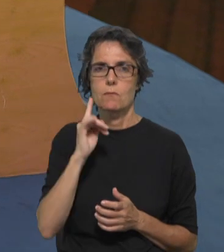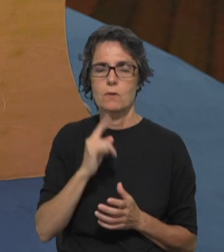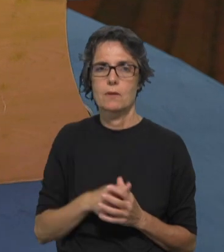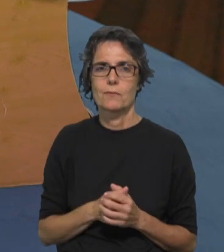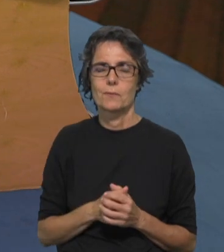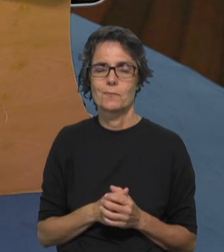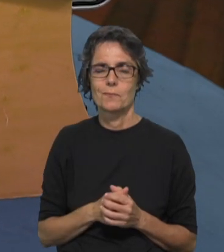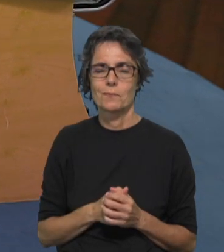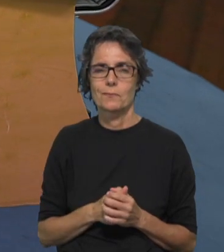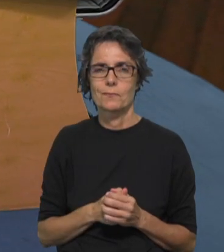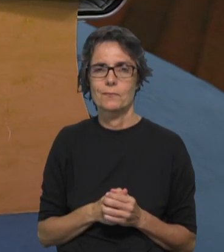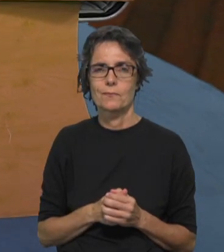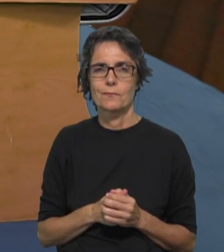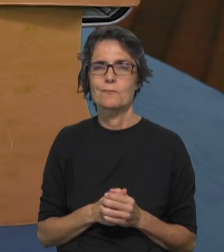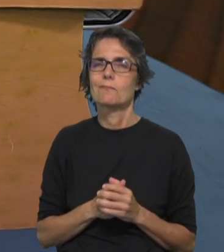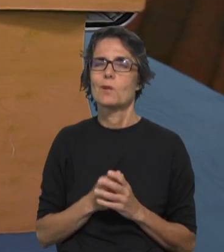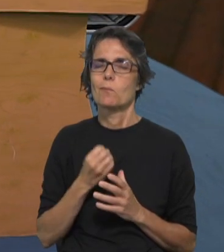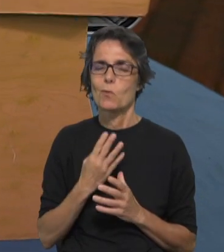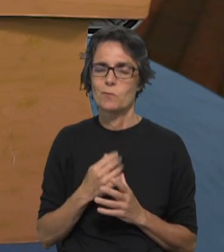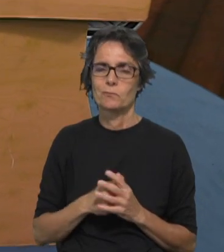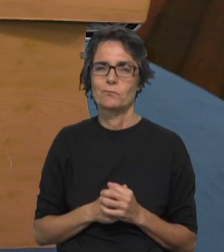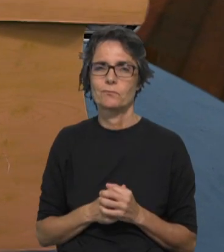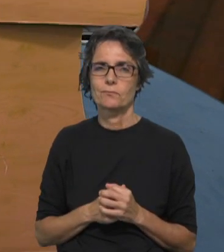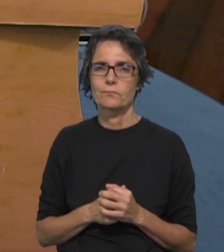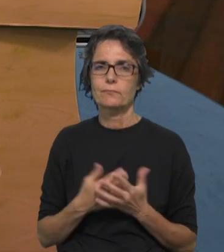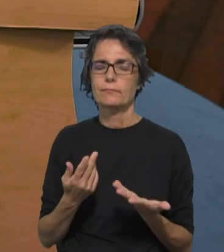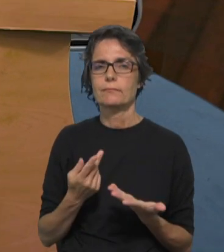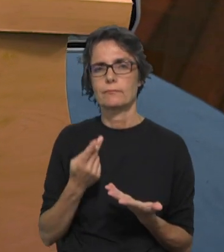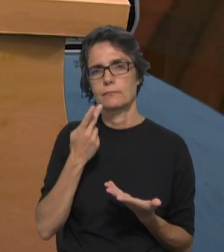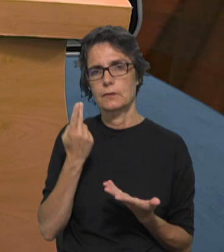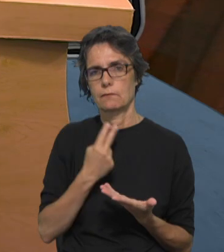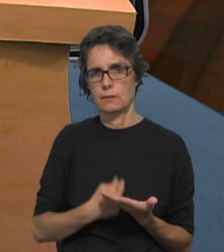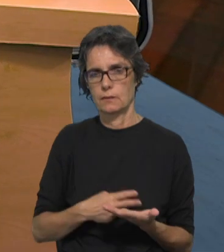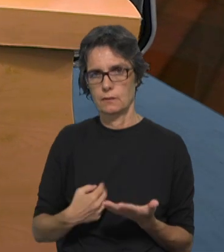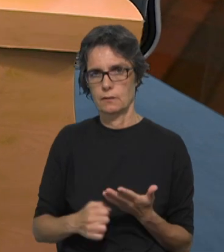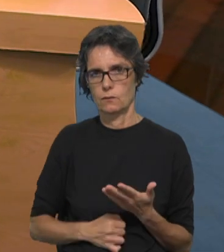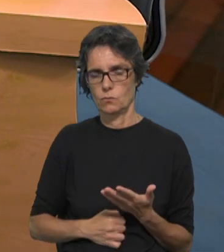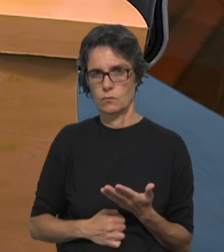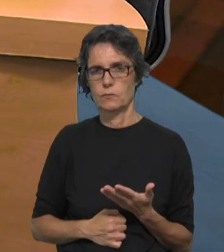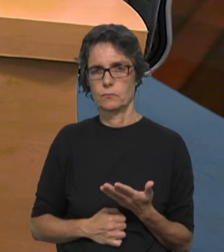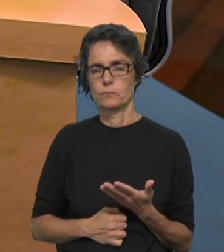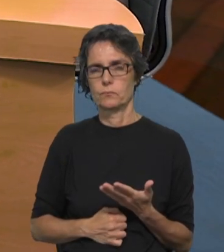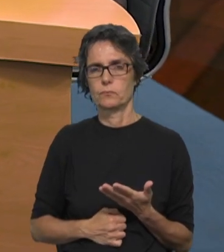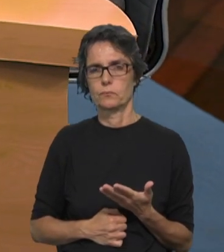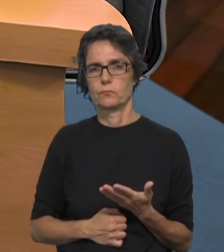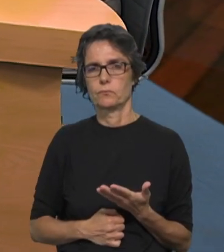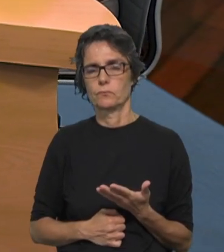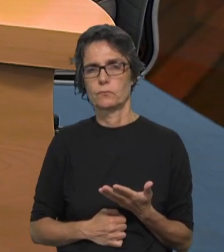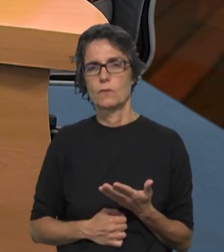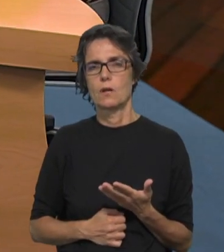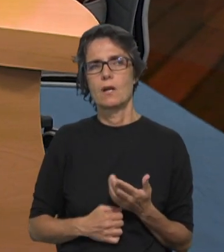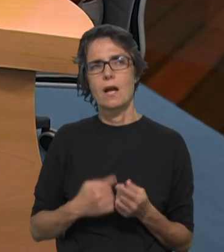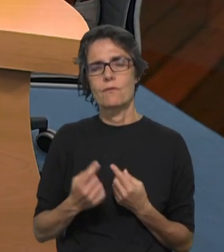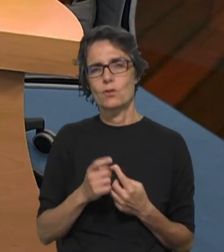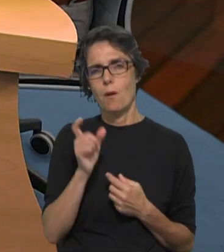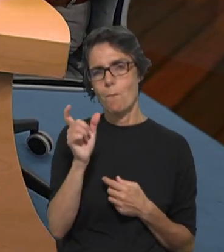na vivência cristã, católica, chamamos pecado a muita coisa,